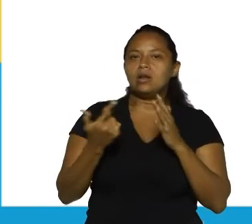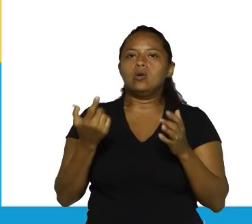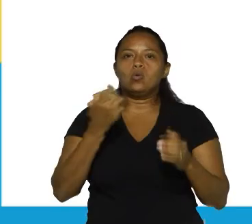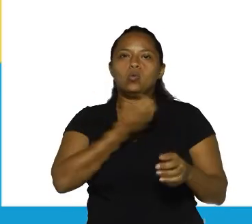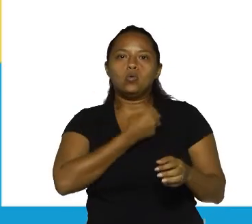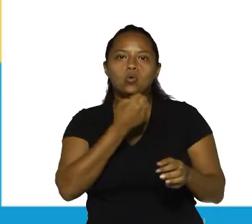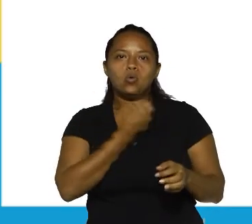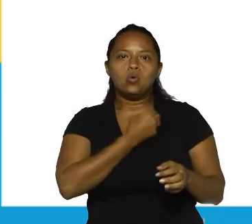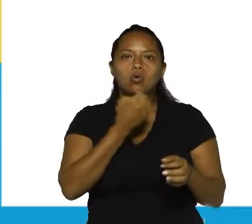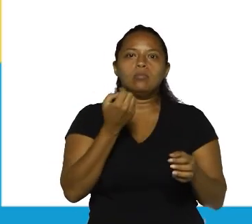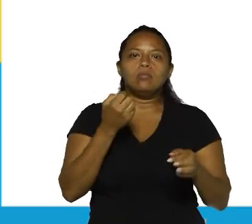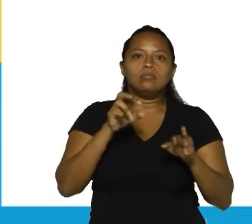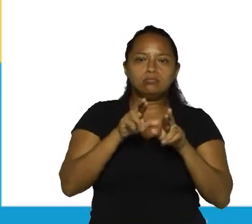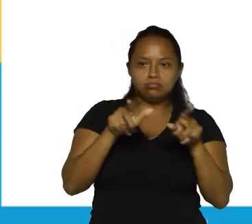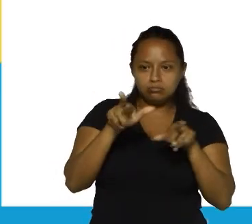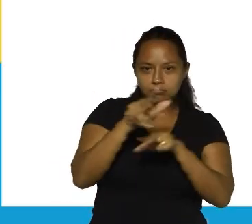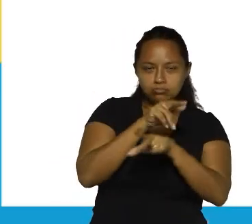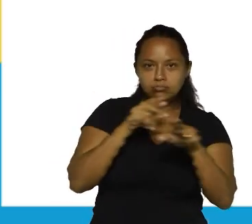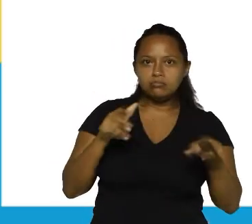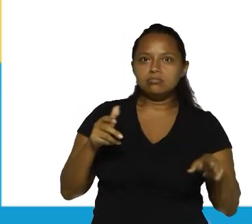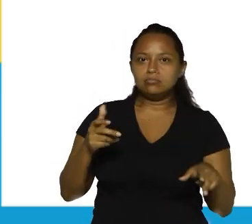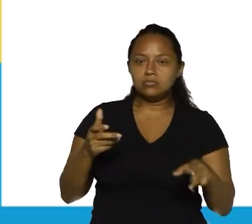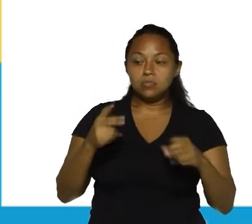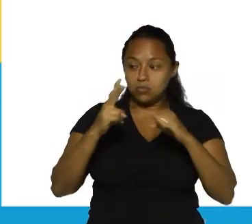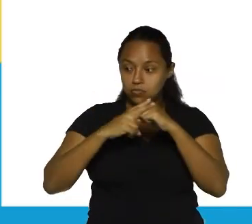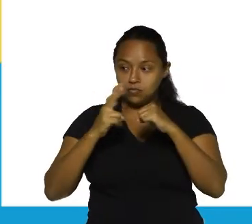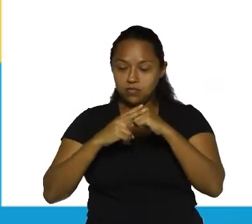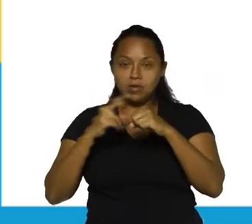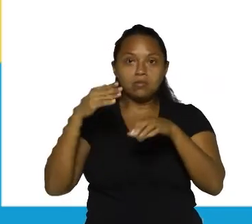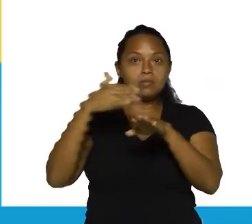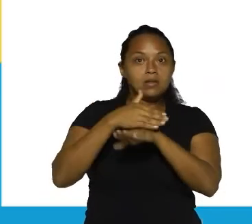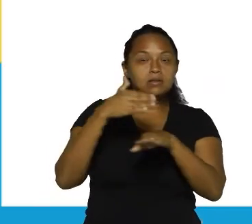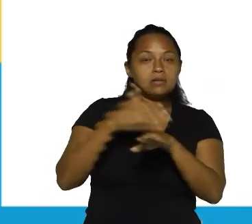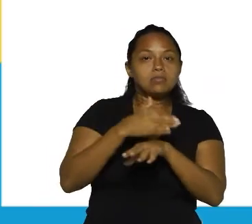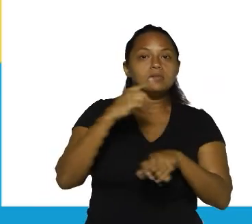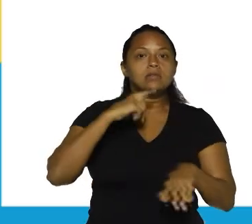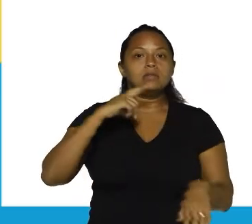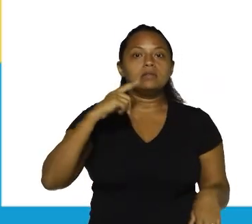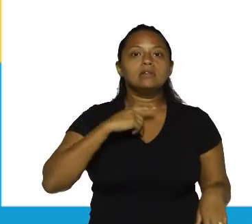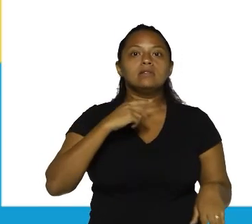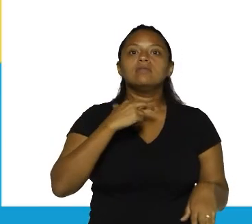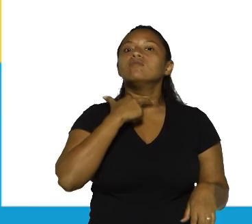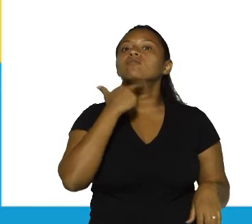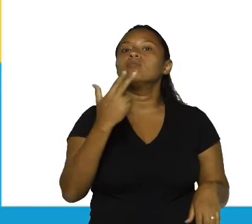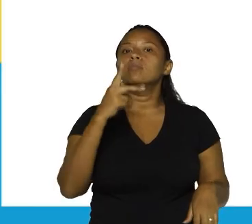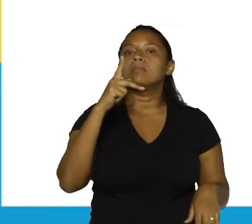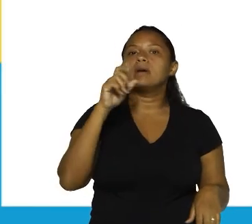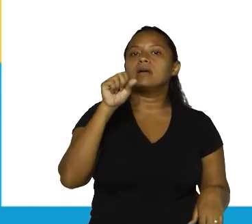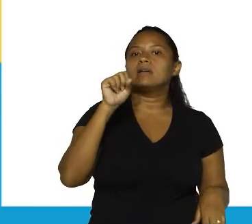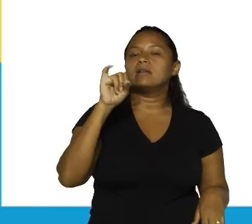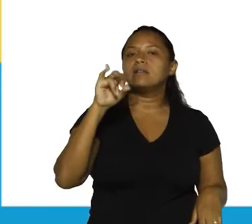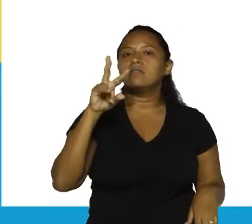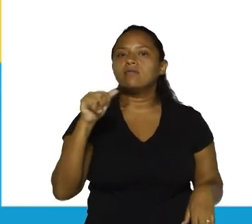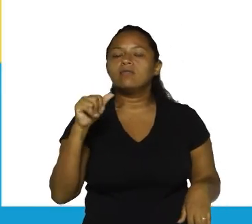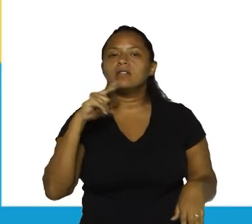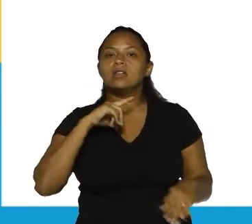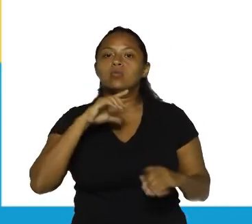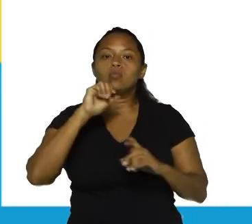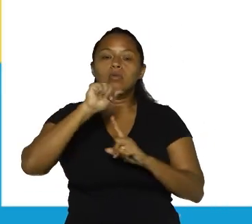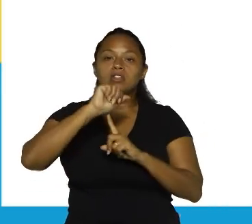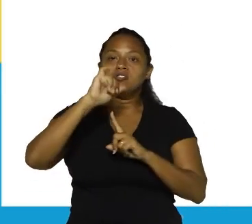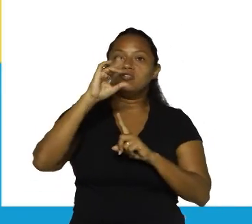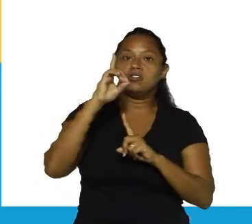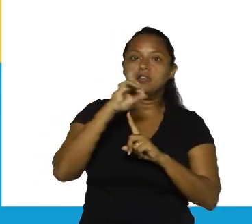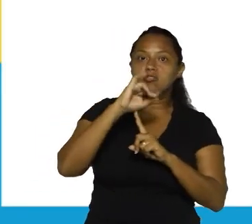maneira semelhante aos adjetivos. O verbo no participio, quando está na voz passiva, ele se comporta igual a um adjetivo.